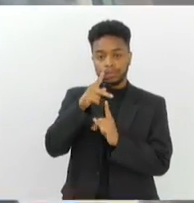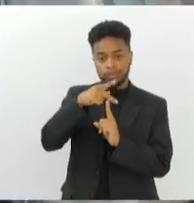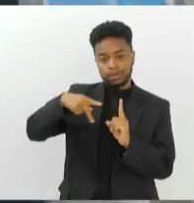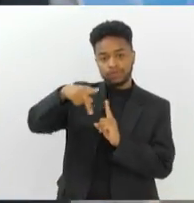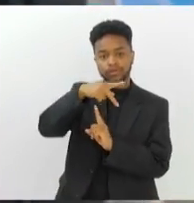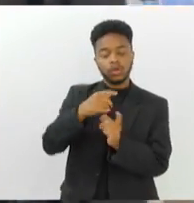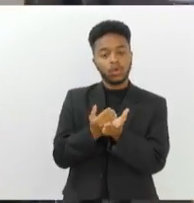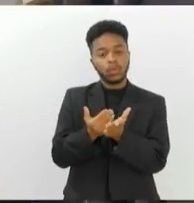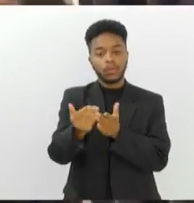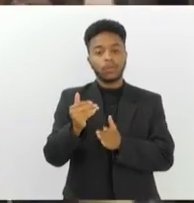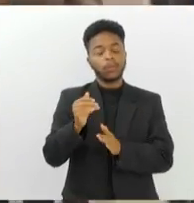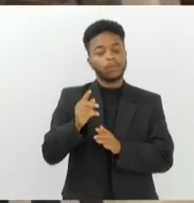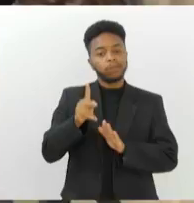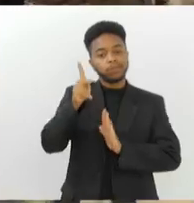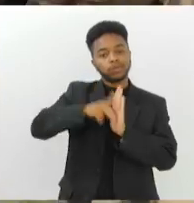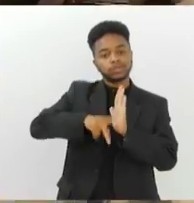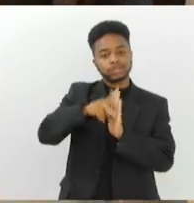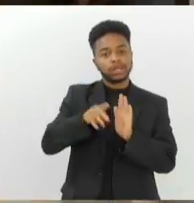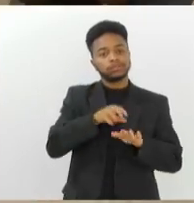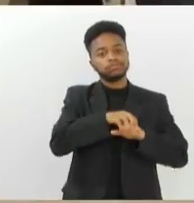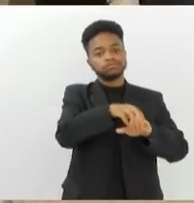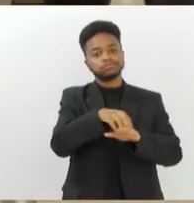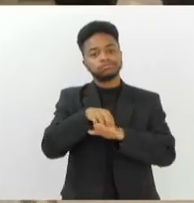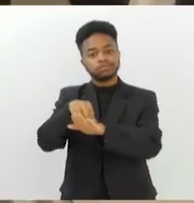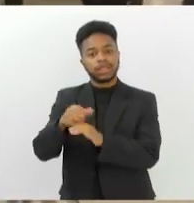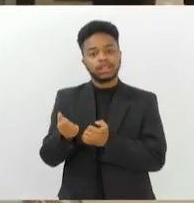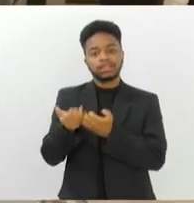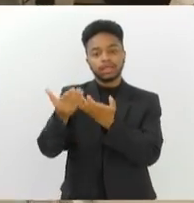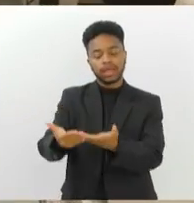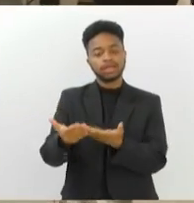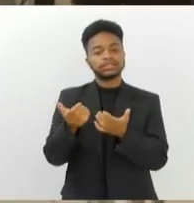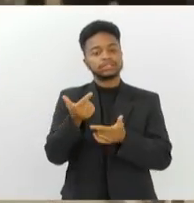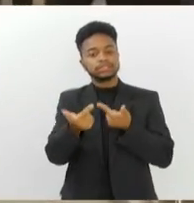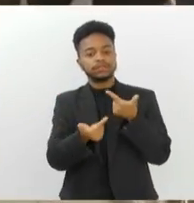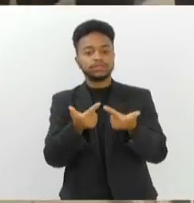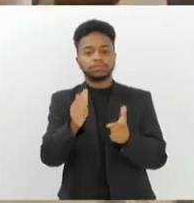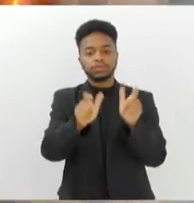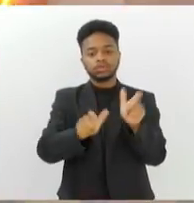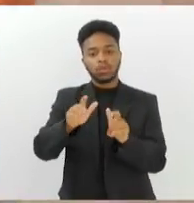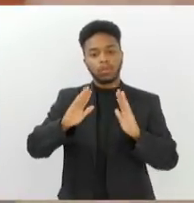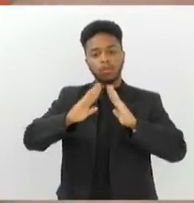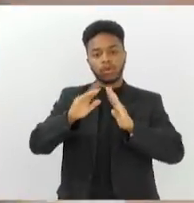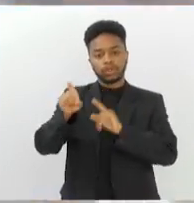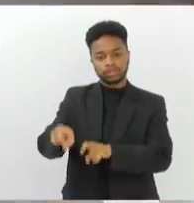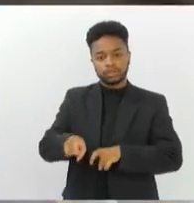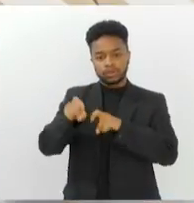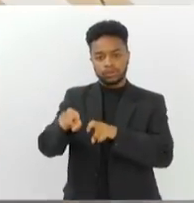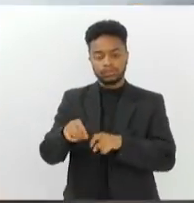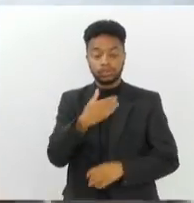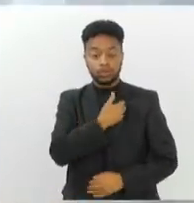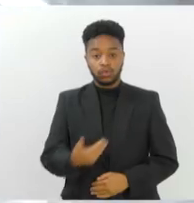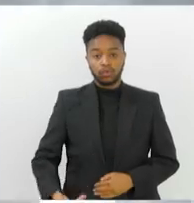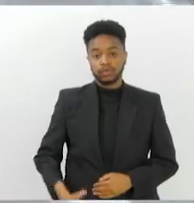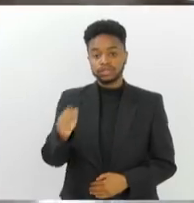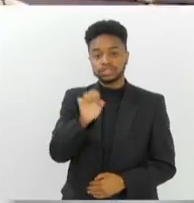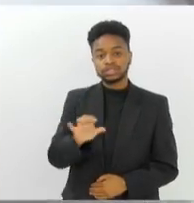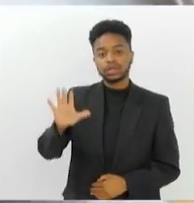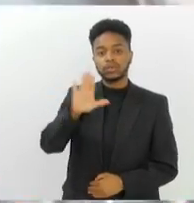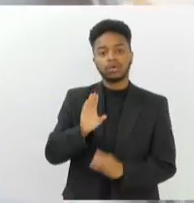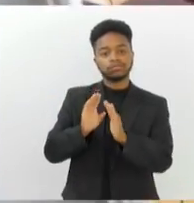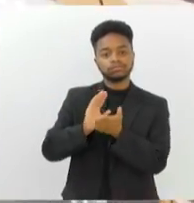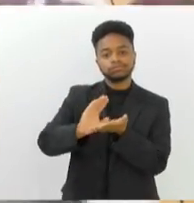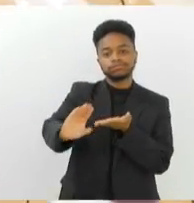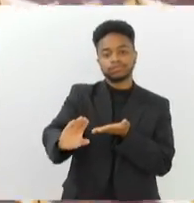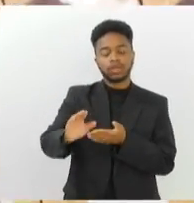itinerante para levar mais serviços aos segurados do interior do Estado. Governo do Estado investe em